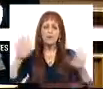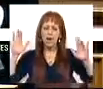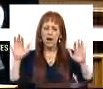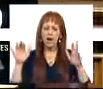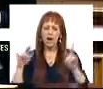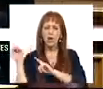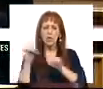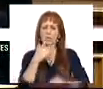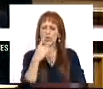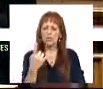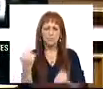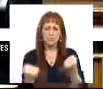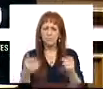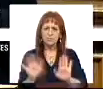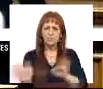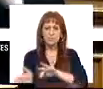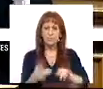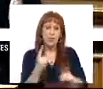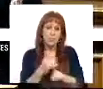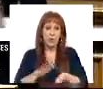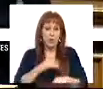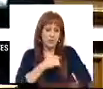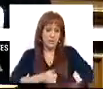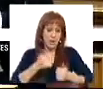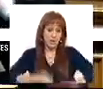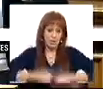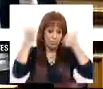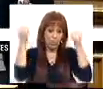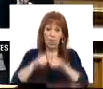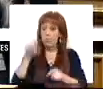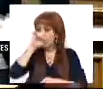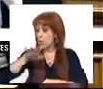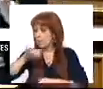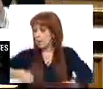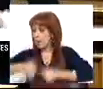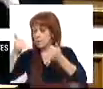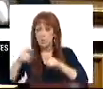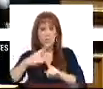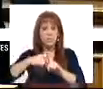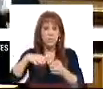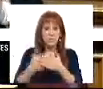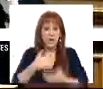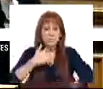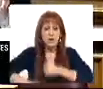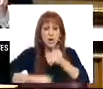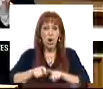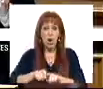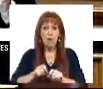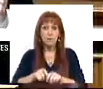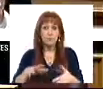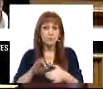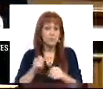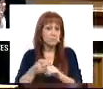reduzir o transporte individual, a bem das cidades, a bem do ambiente, em benefício de uma menor poluição.